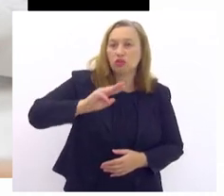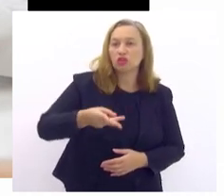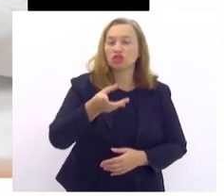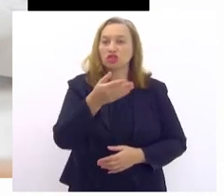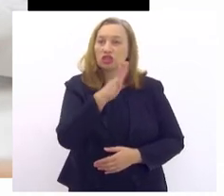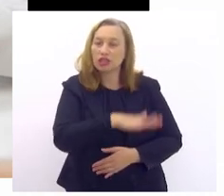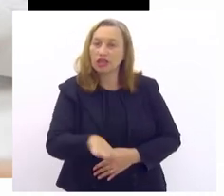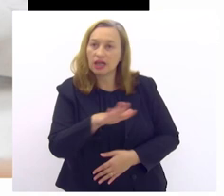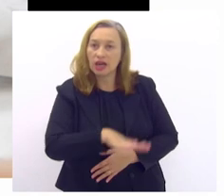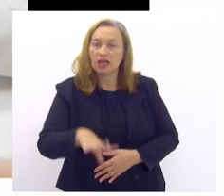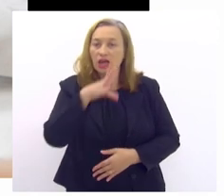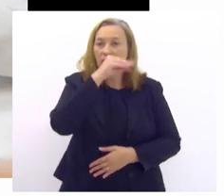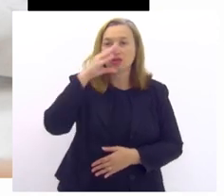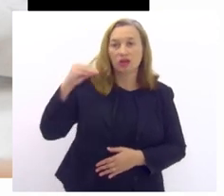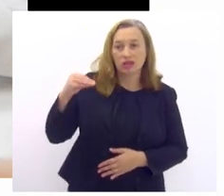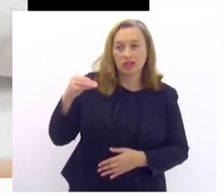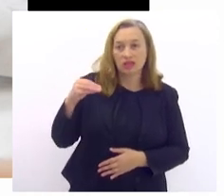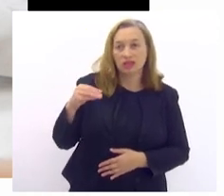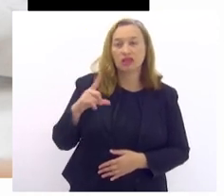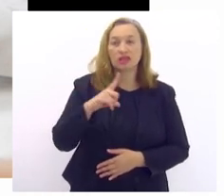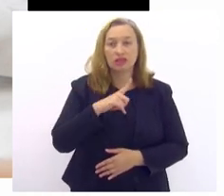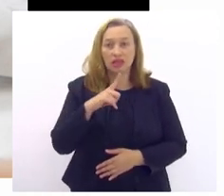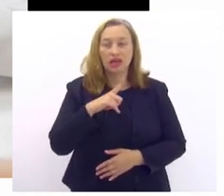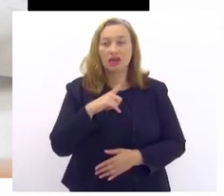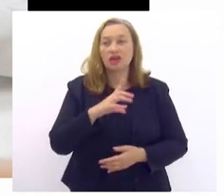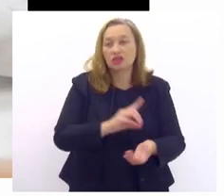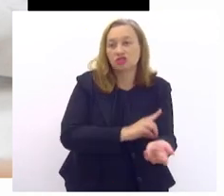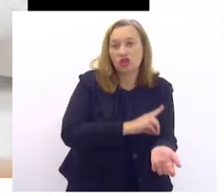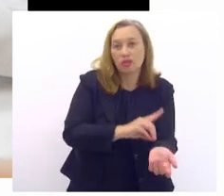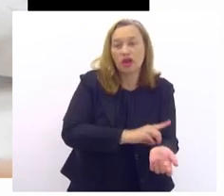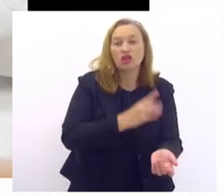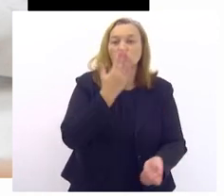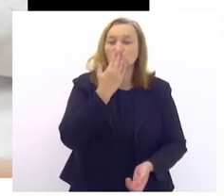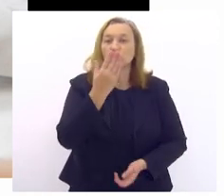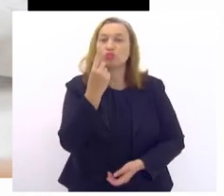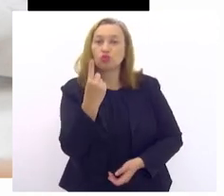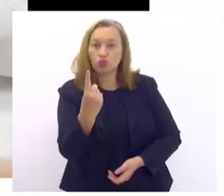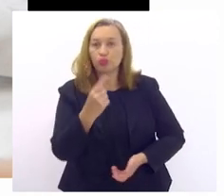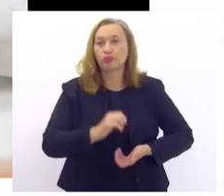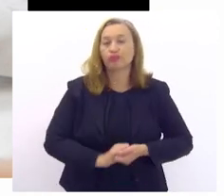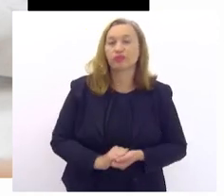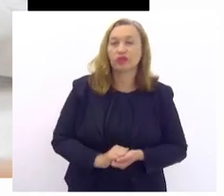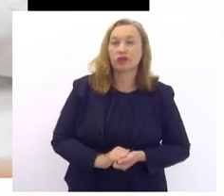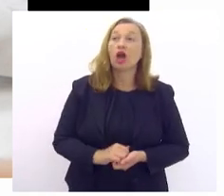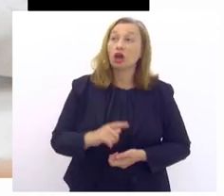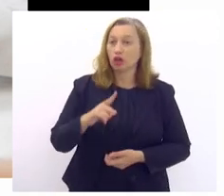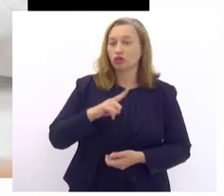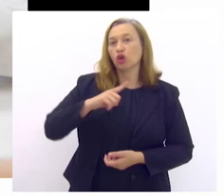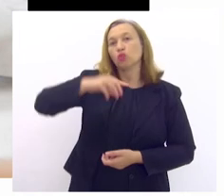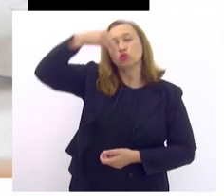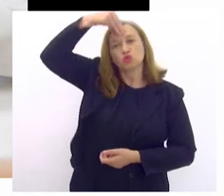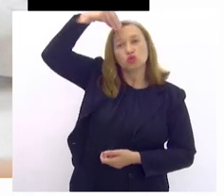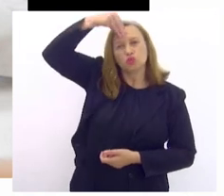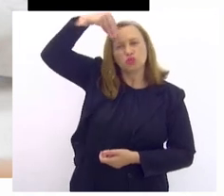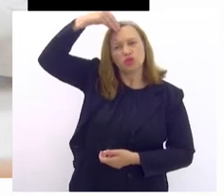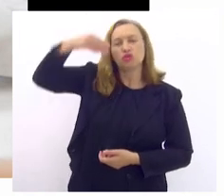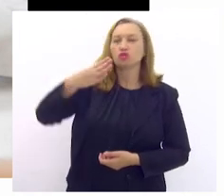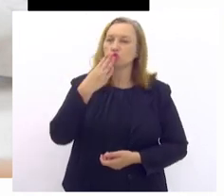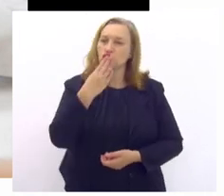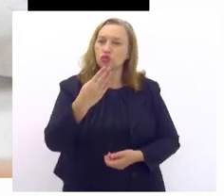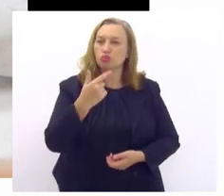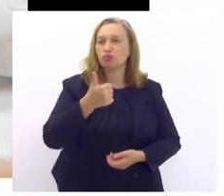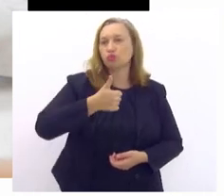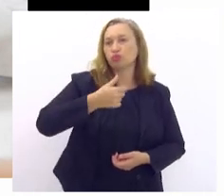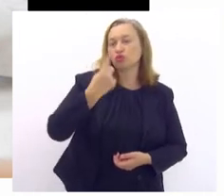vivendo com diabetes tipo 1. E eu tenho um sobrinho que é diabetes tipo 1 e